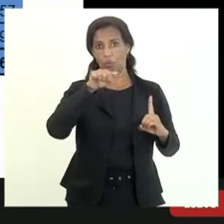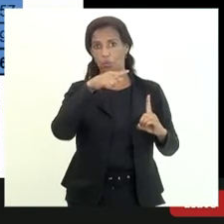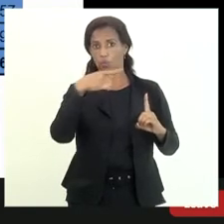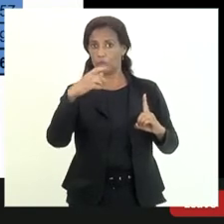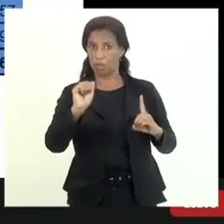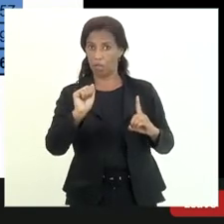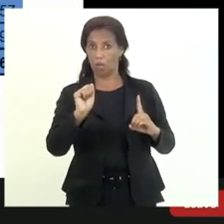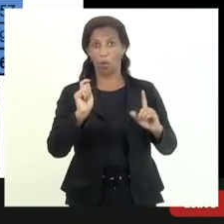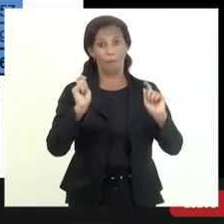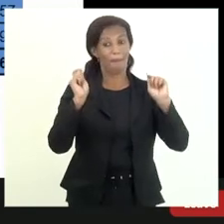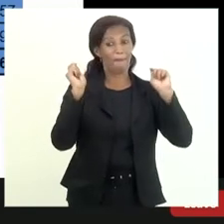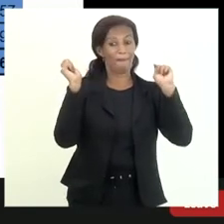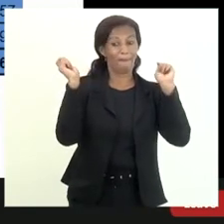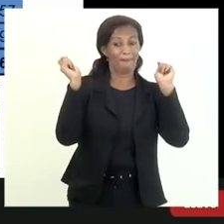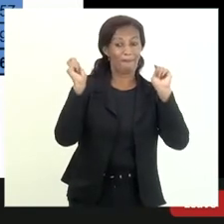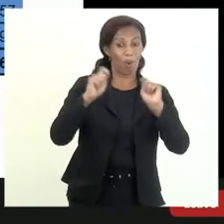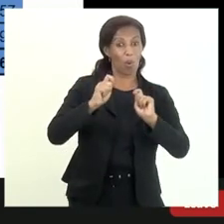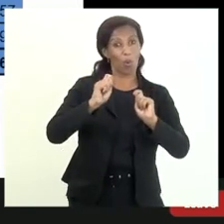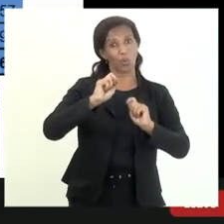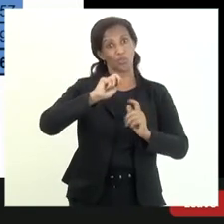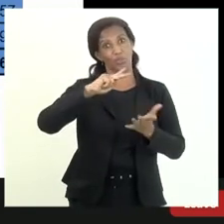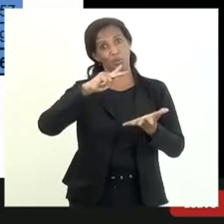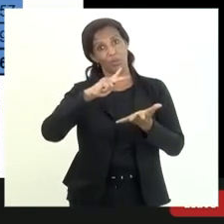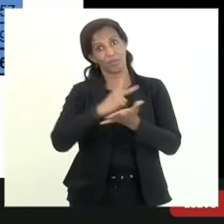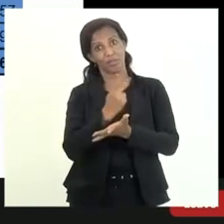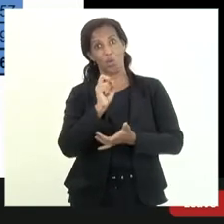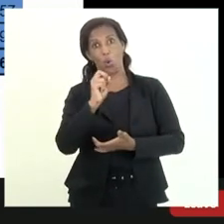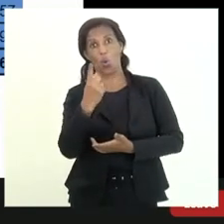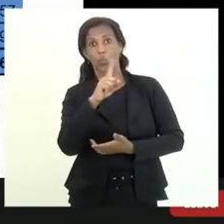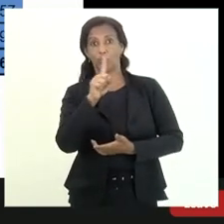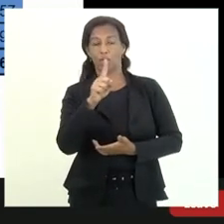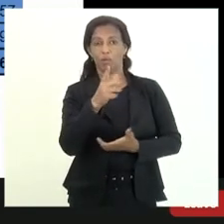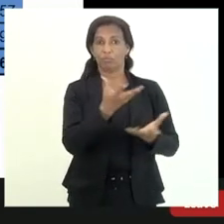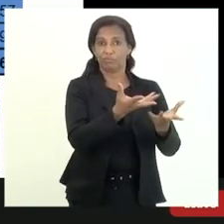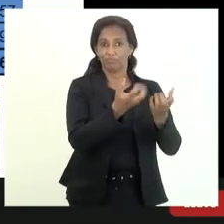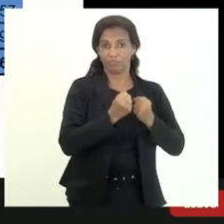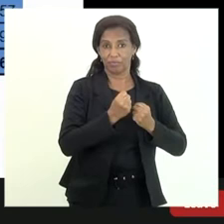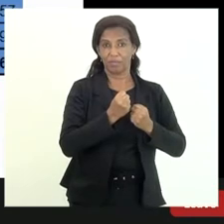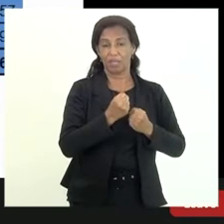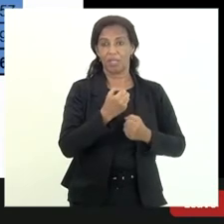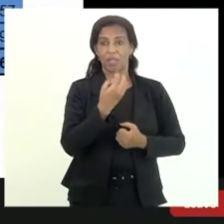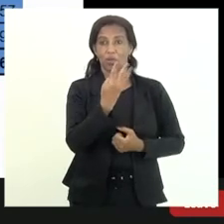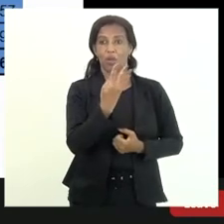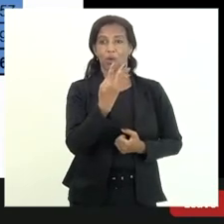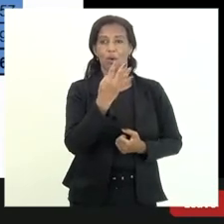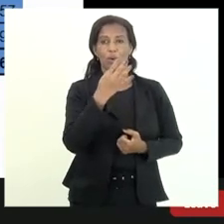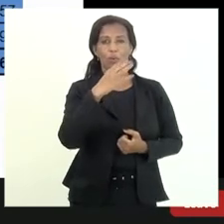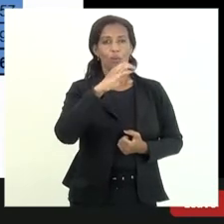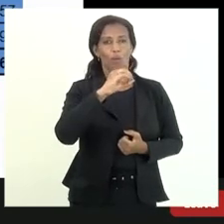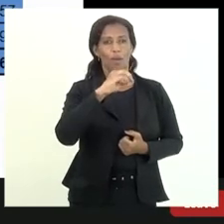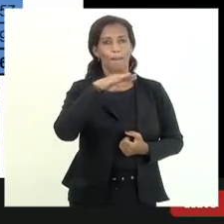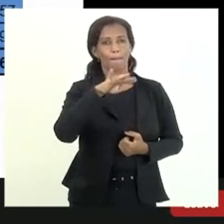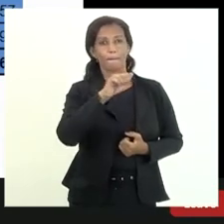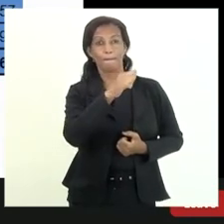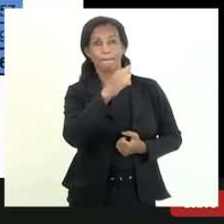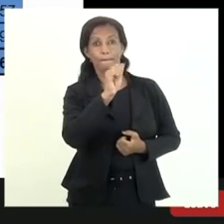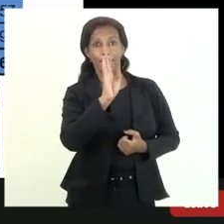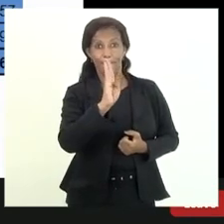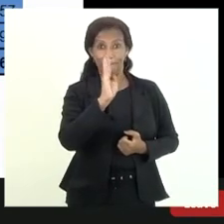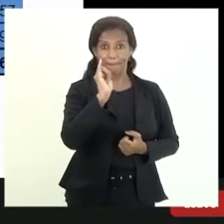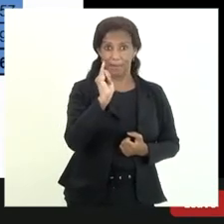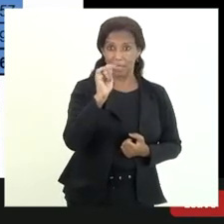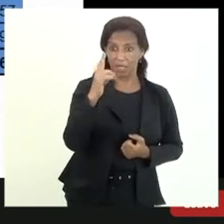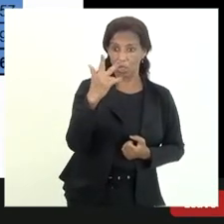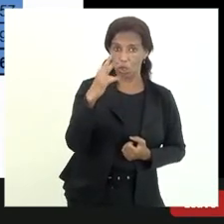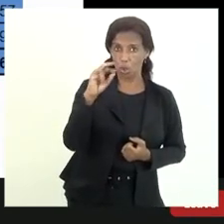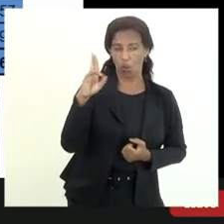possível ou remota eles somaram 40 bilhões de reais desses 40 bilhões